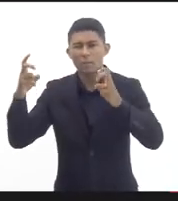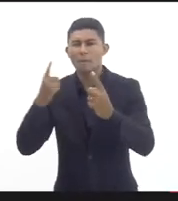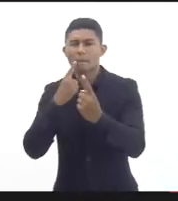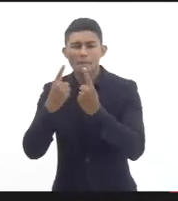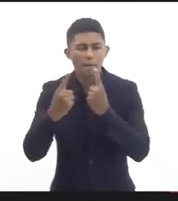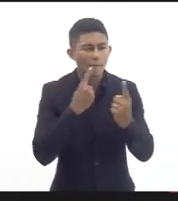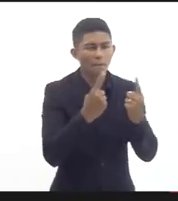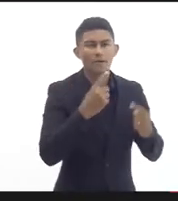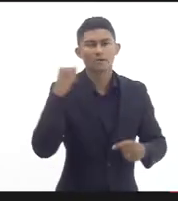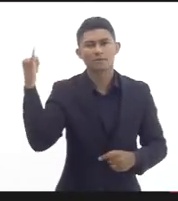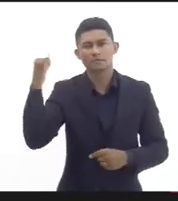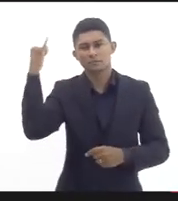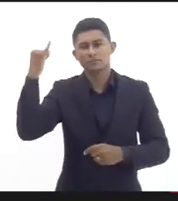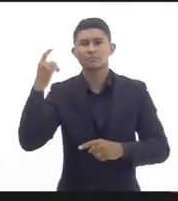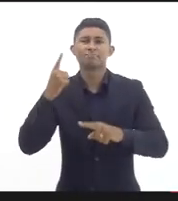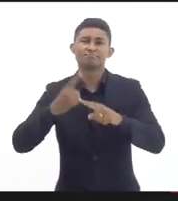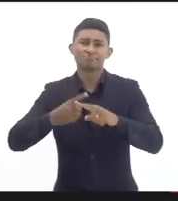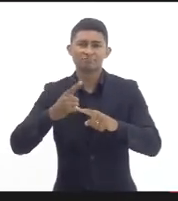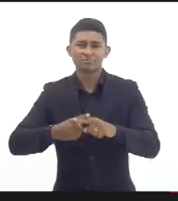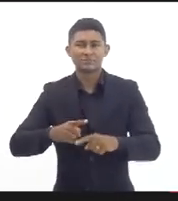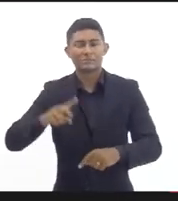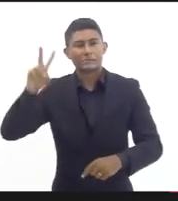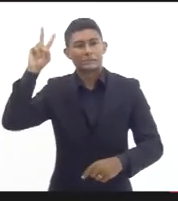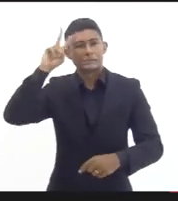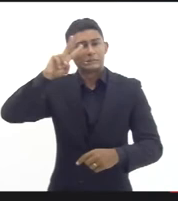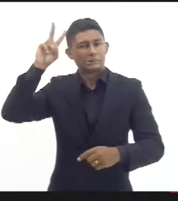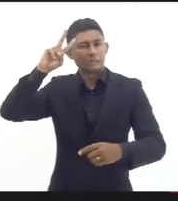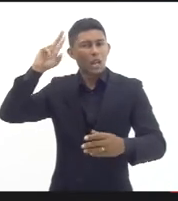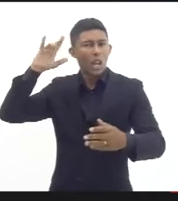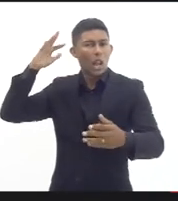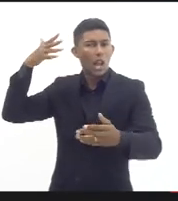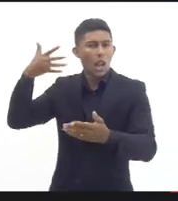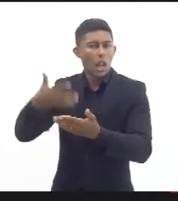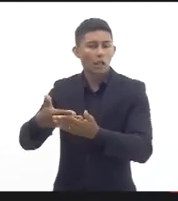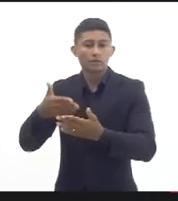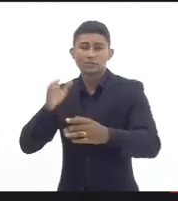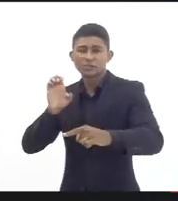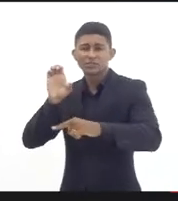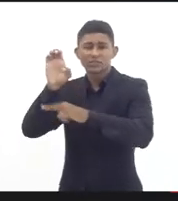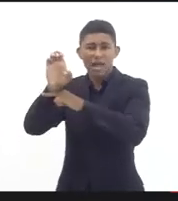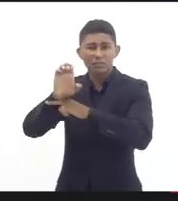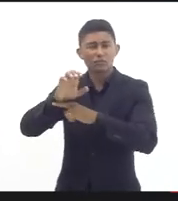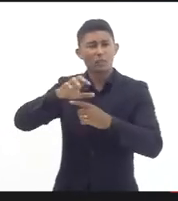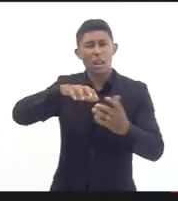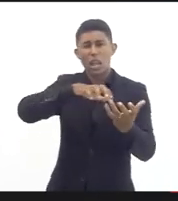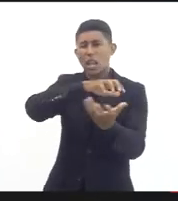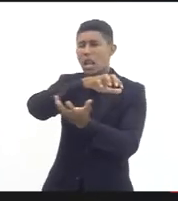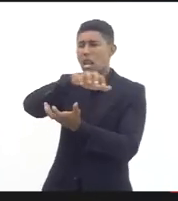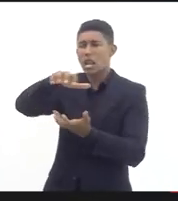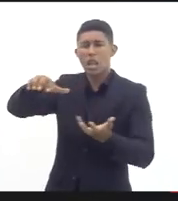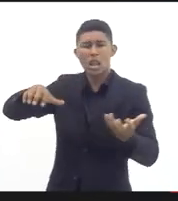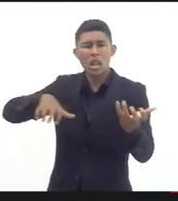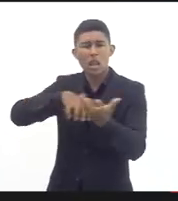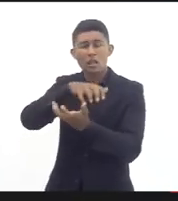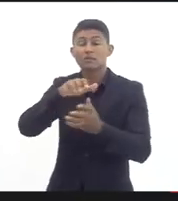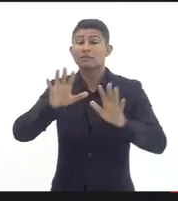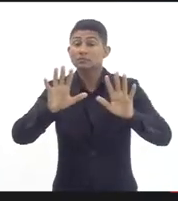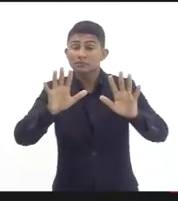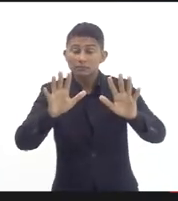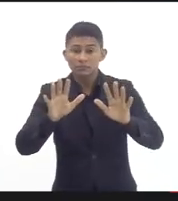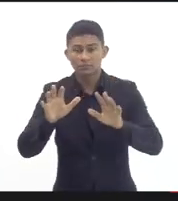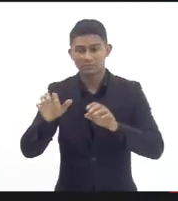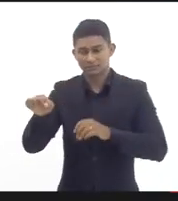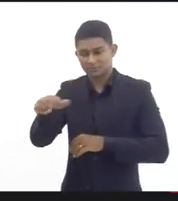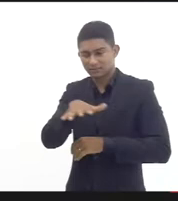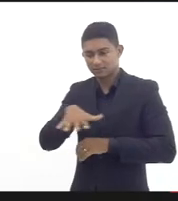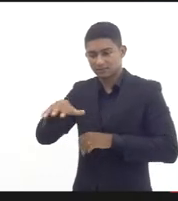historicamente gente isso é um o estado está em crise uma pior crise agora mas a crise da educação já vem de muito tempo